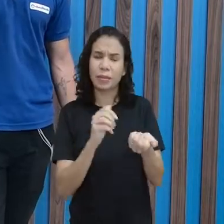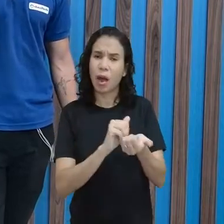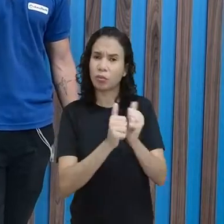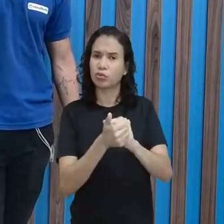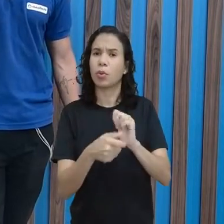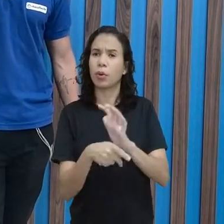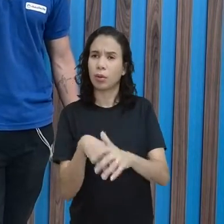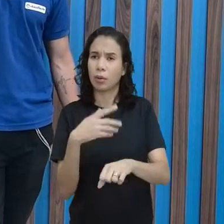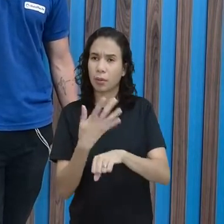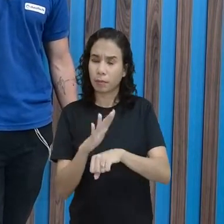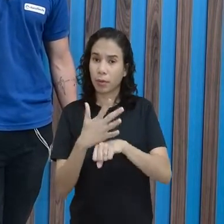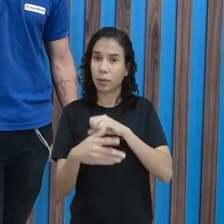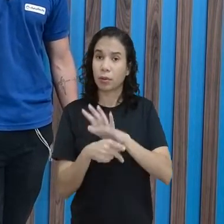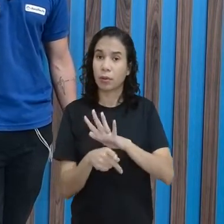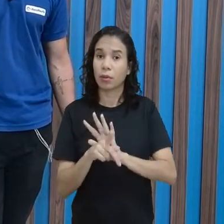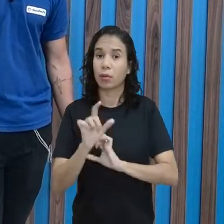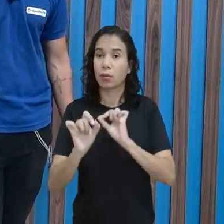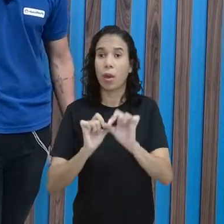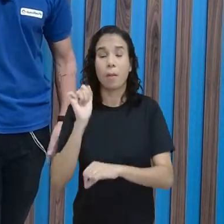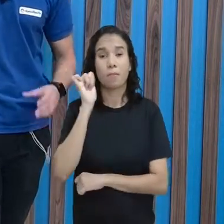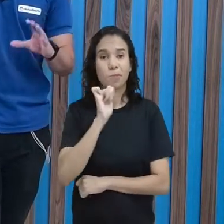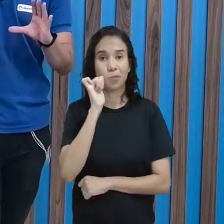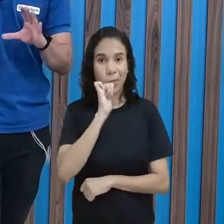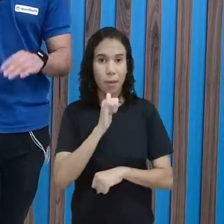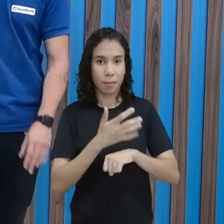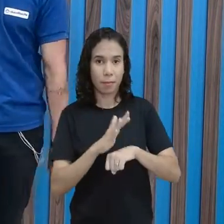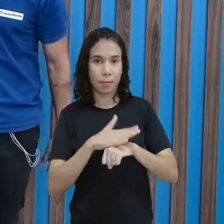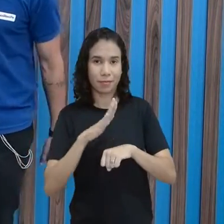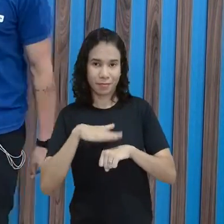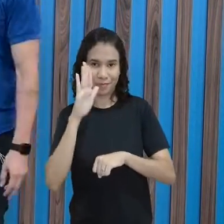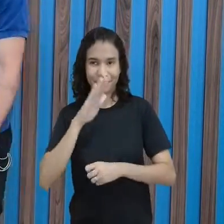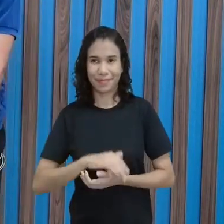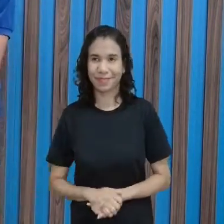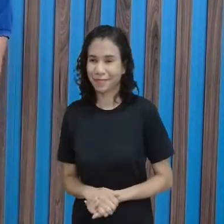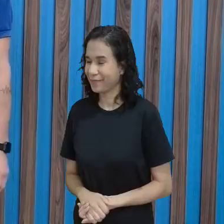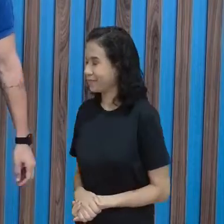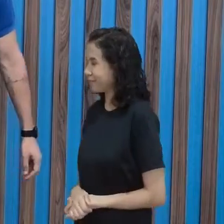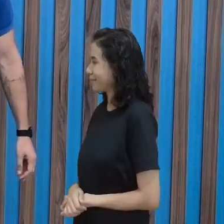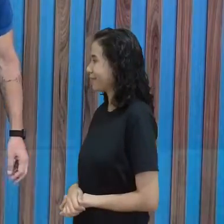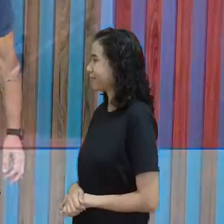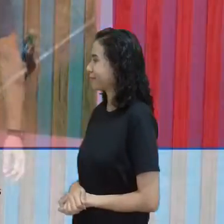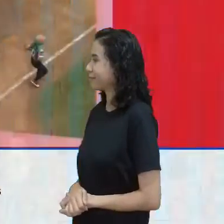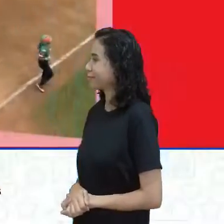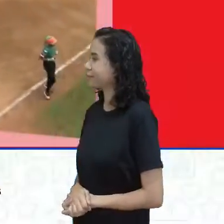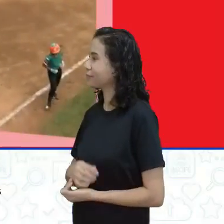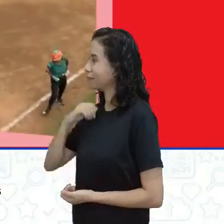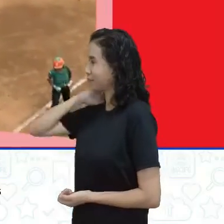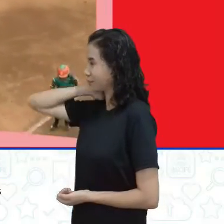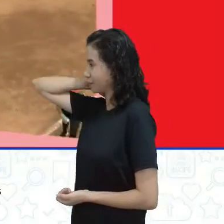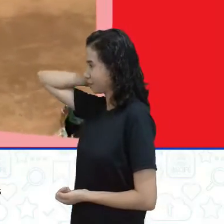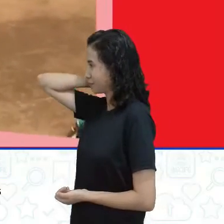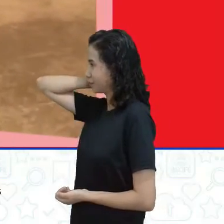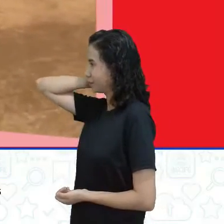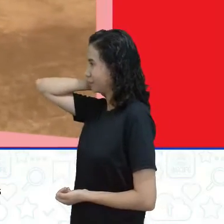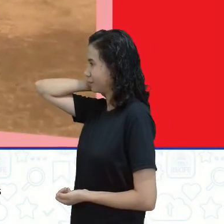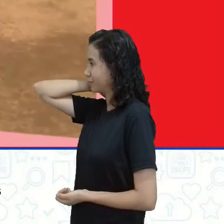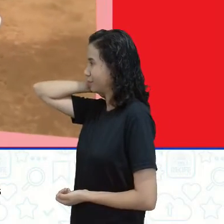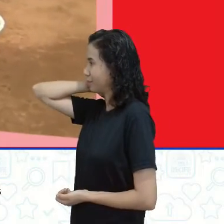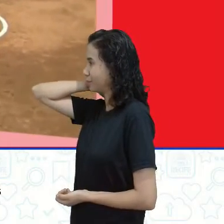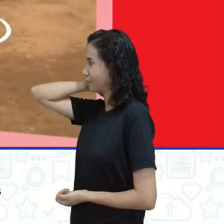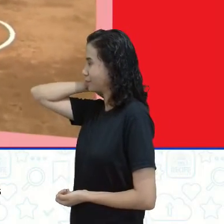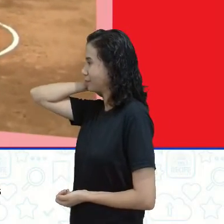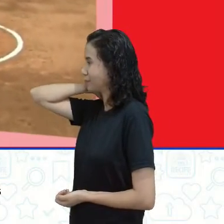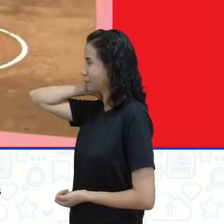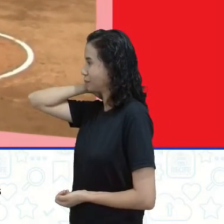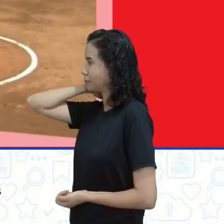praticado majoritariamente por mulheres. Então já amo. Também. Boombos. How about that? Wow.